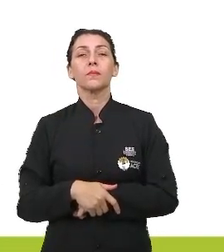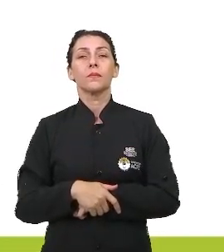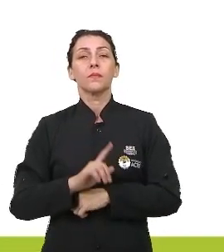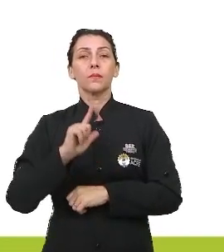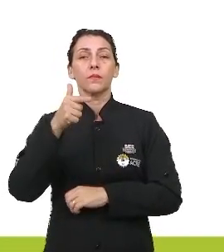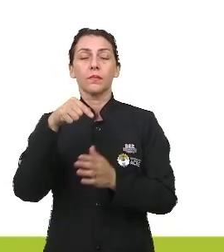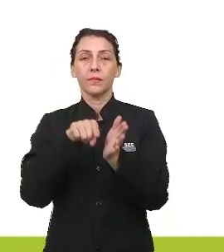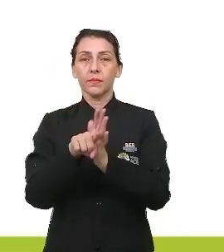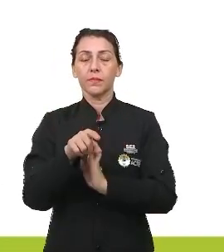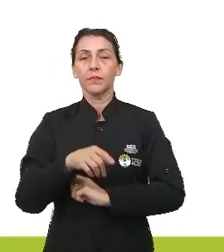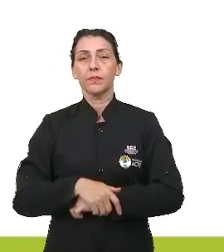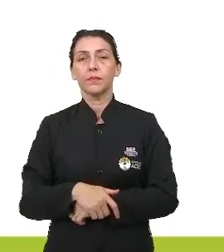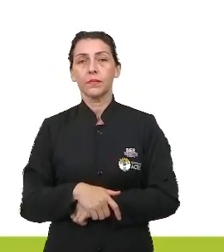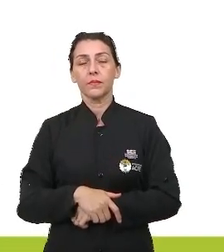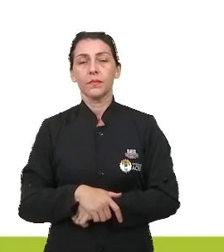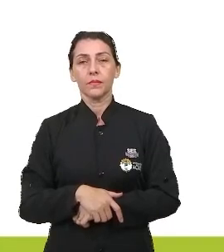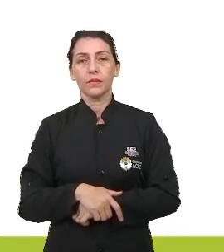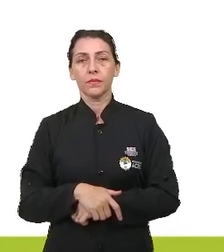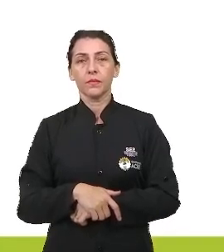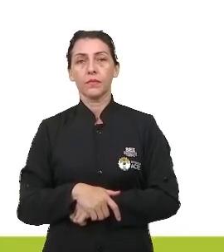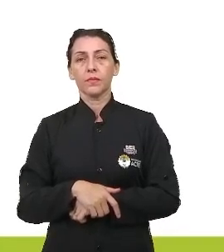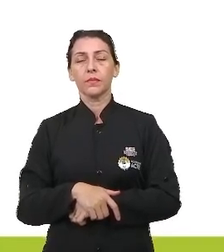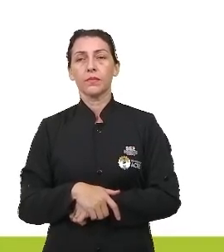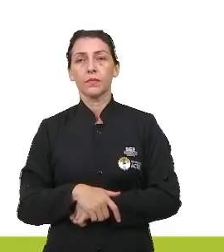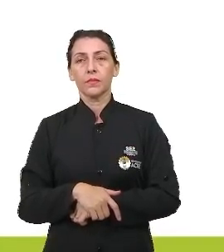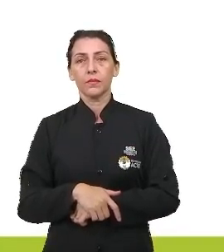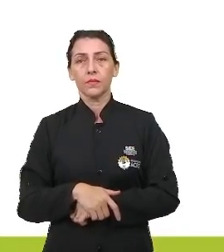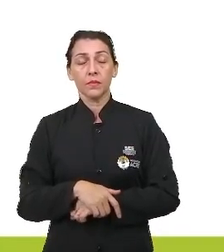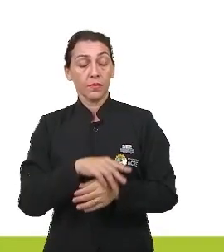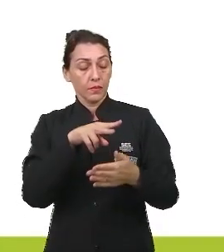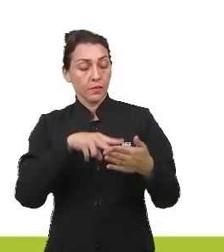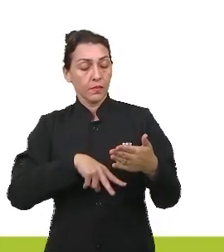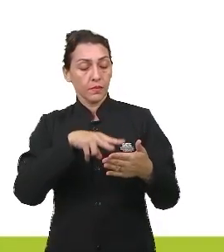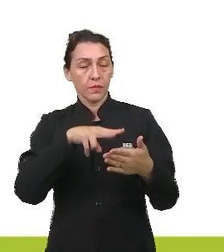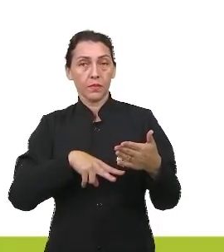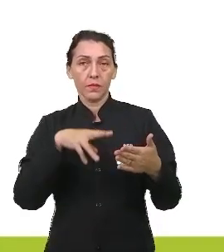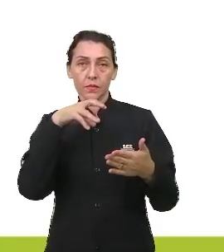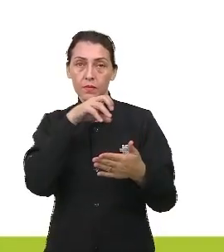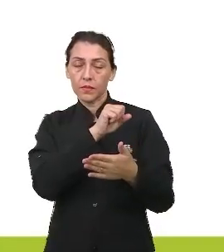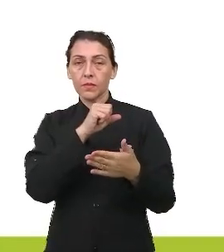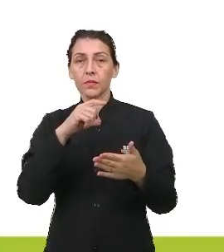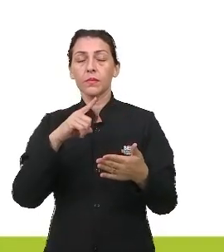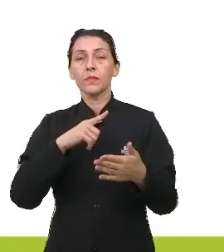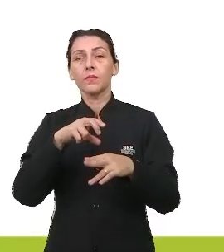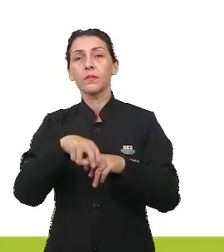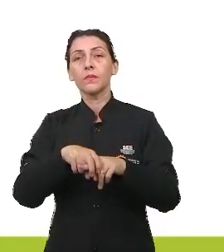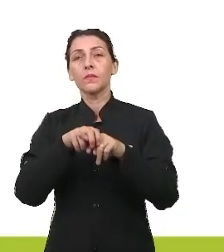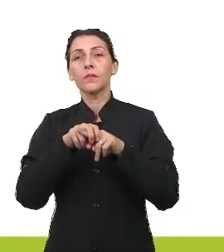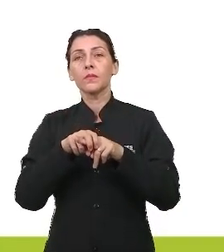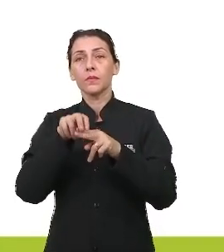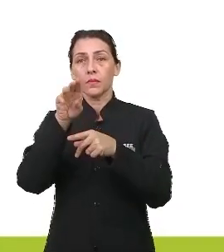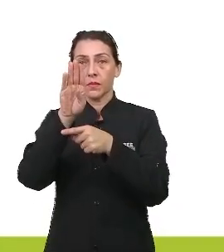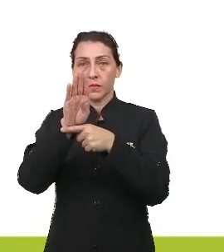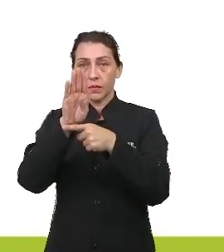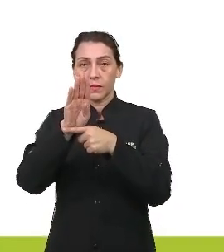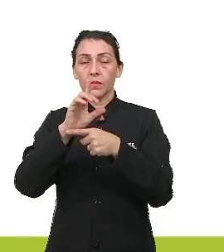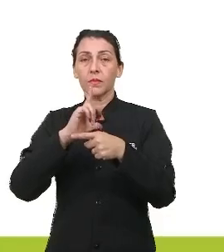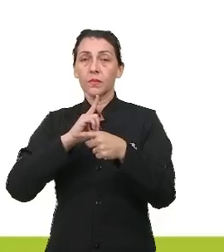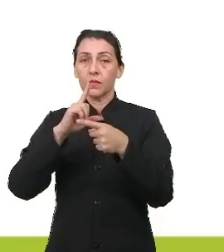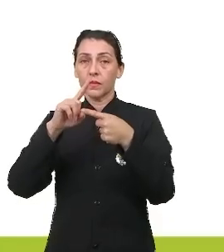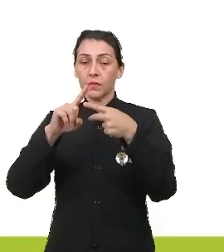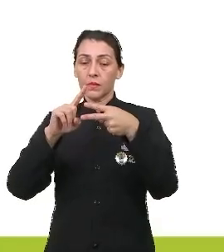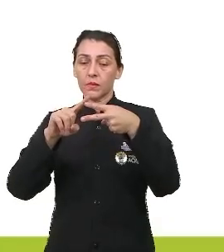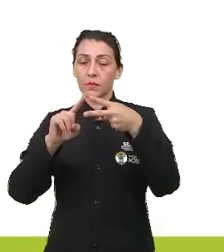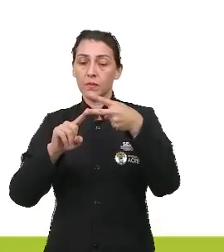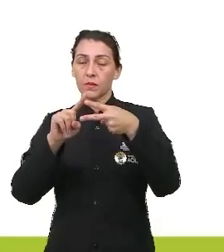com vocês. Obviamente, gente, fazendo uma leitura rápida, temos, portanto, letra B, que eu tenho duas